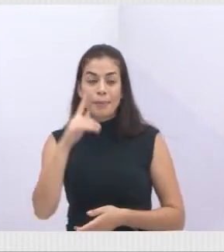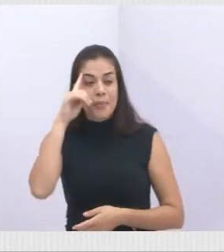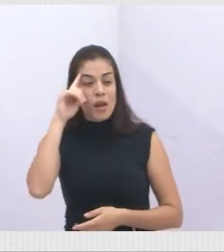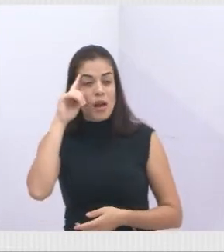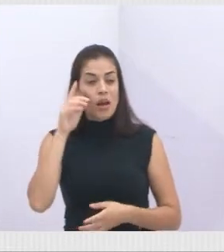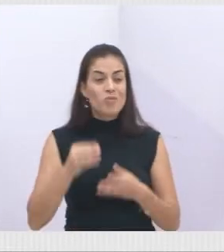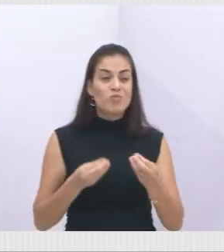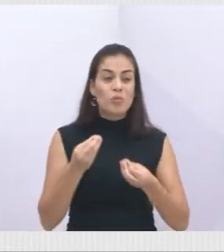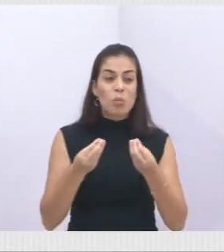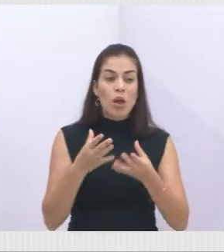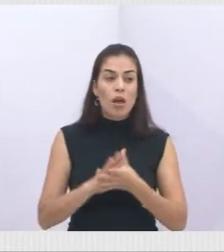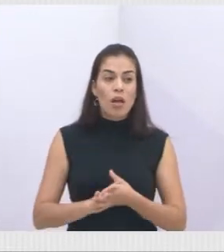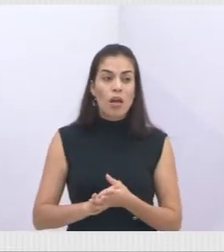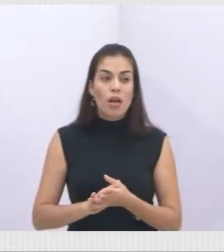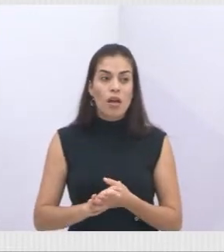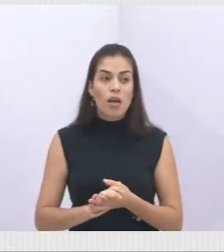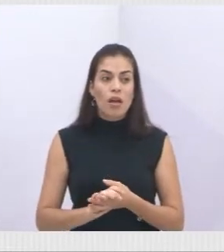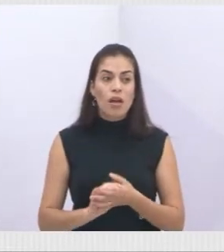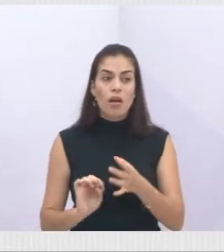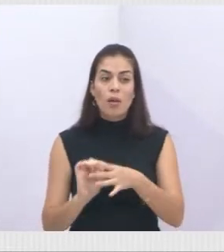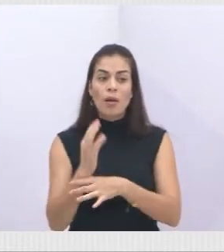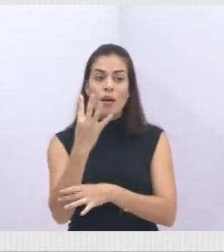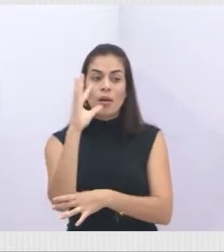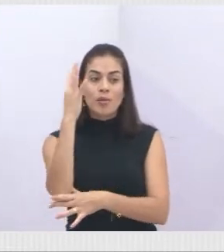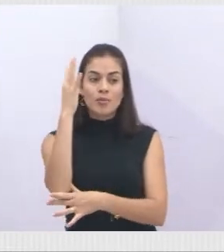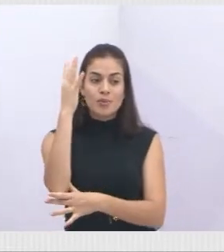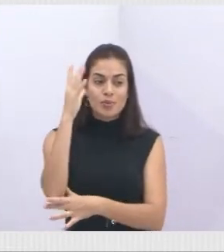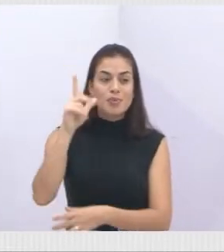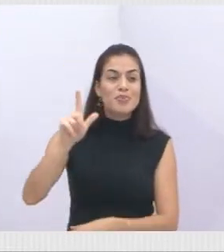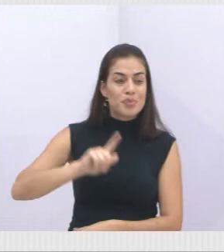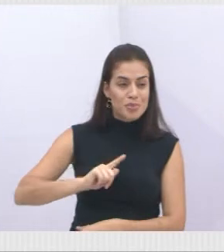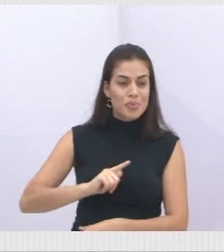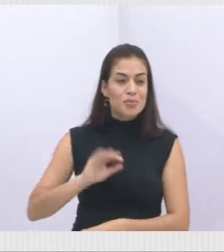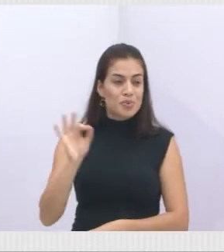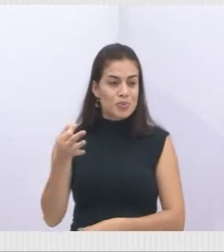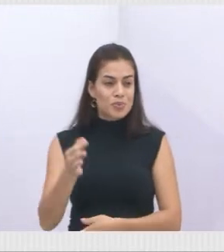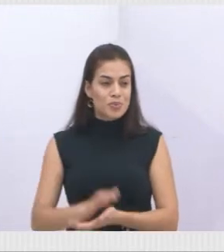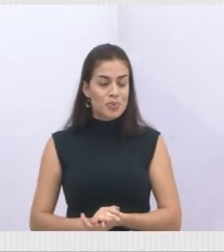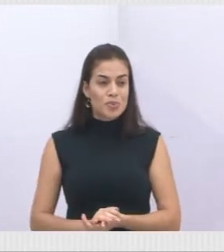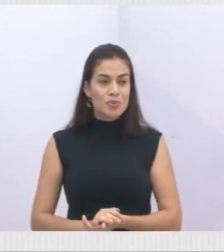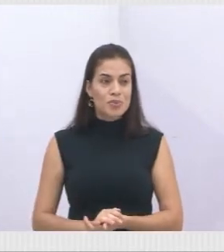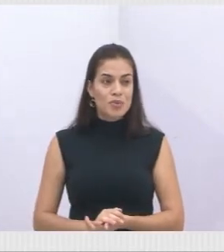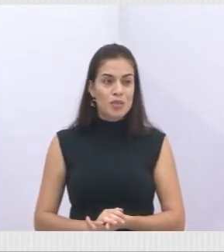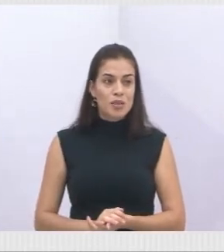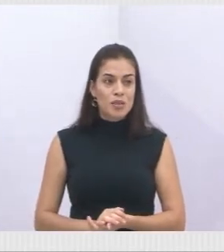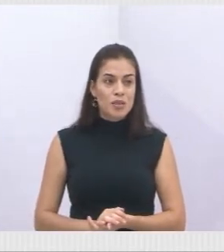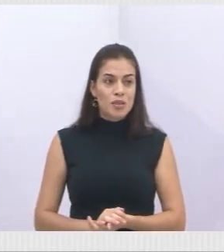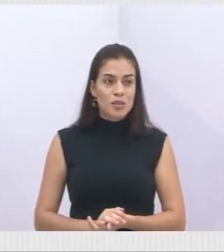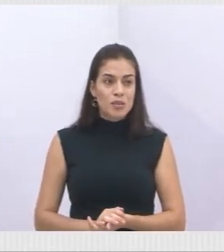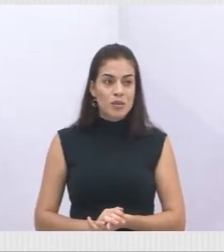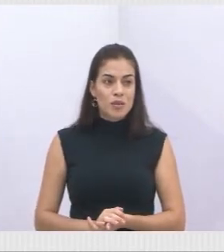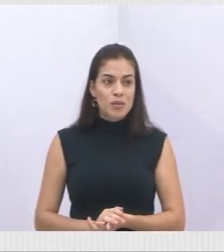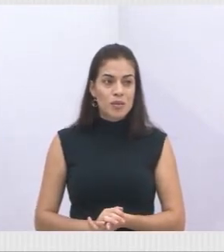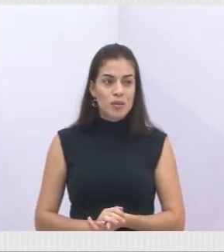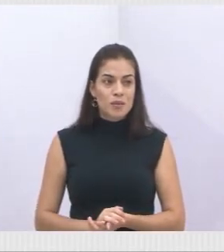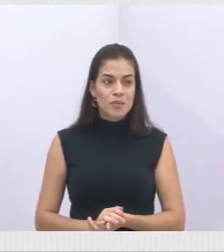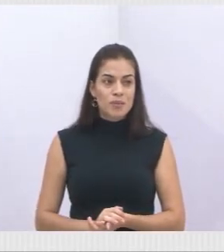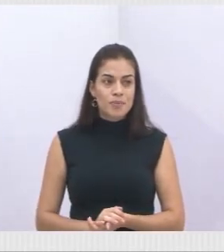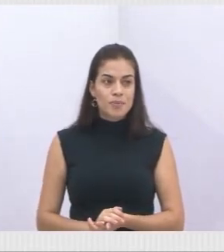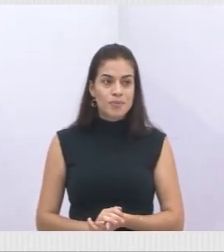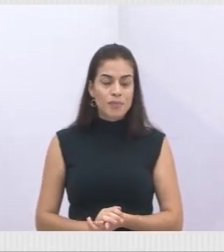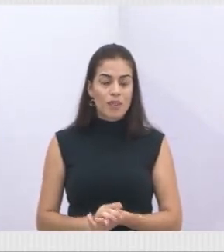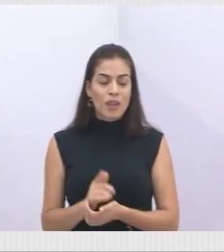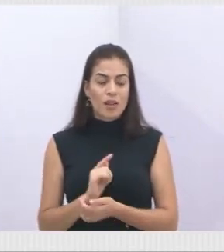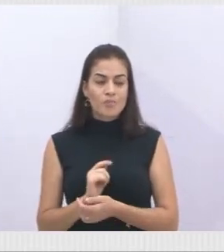nativa, que ela vai ter o caminho para ela caminhar no território e para ela encontrar alimento.